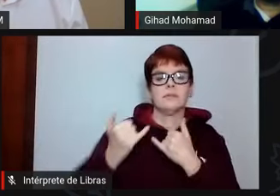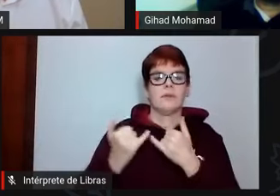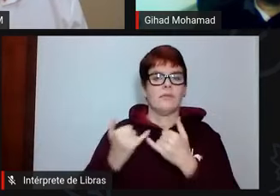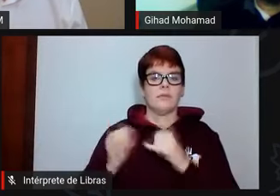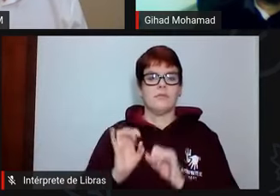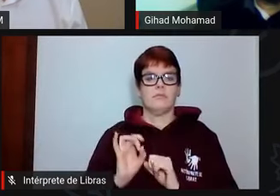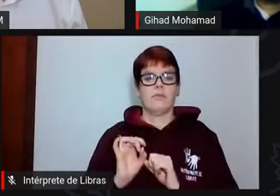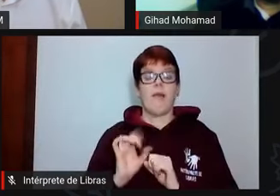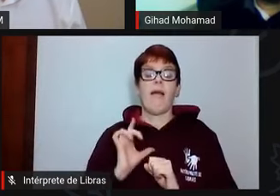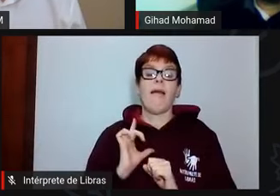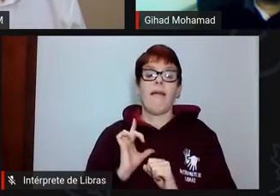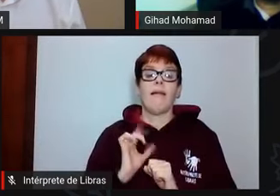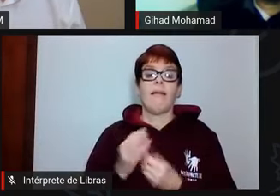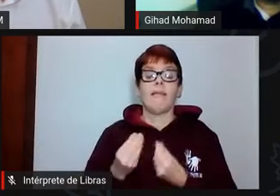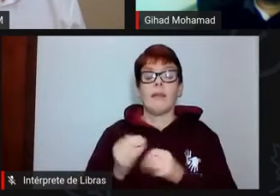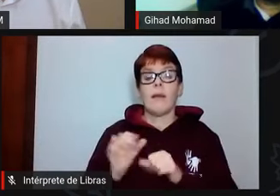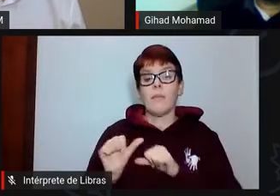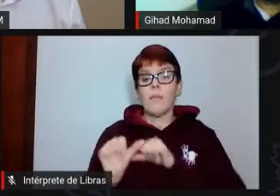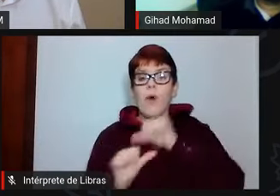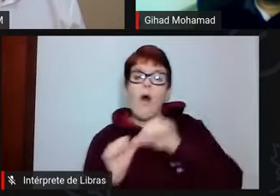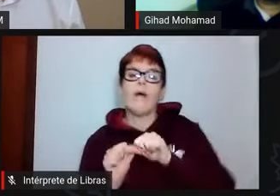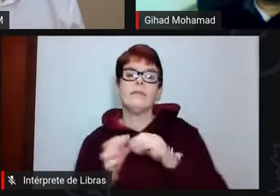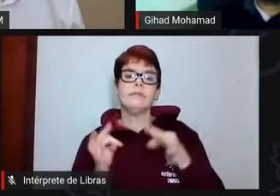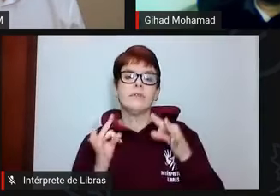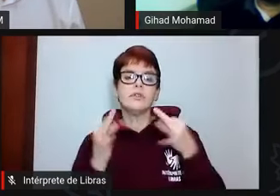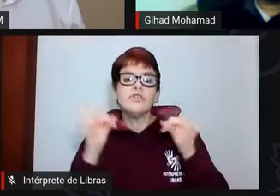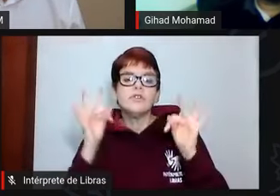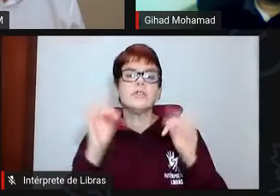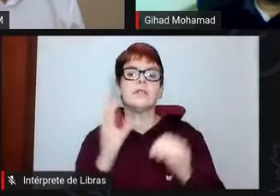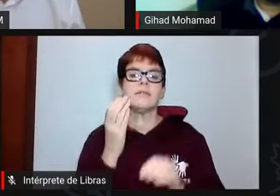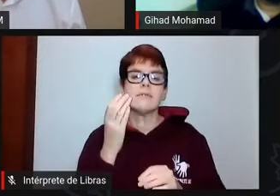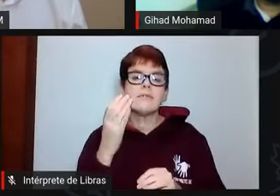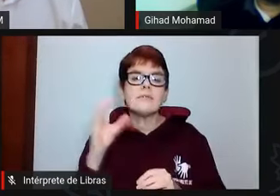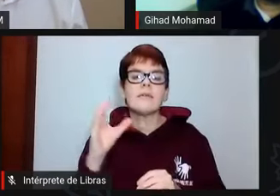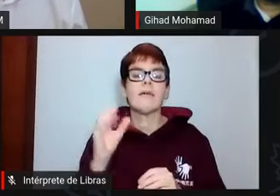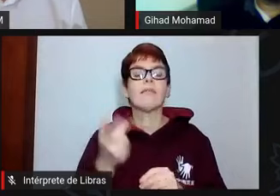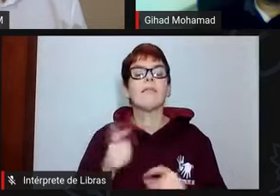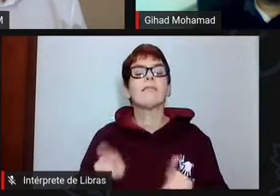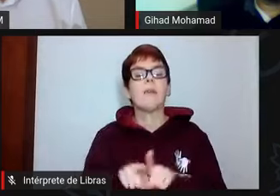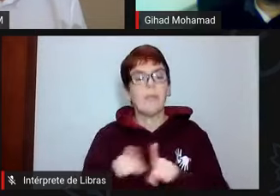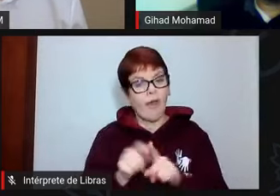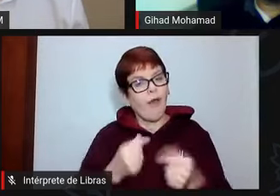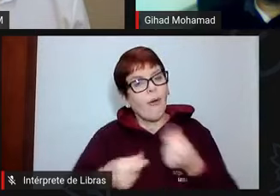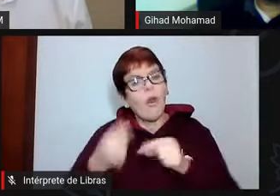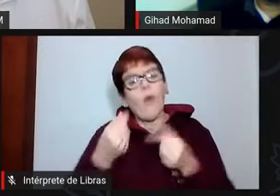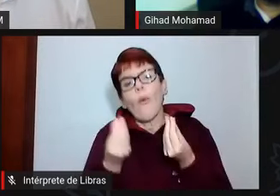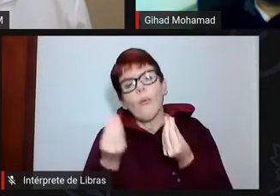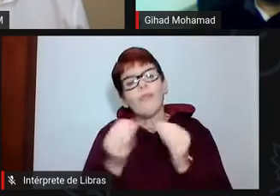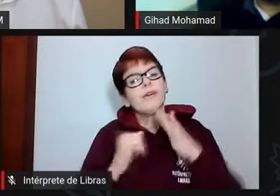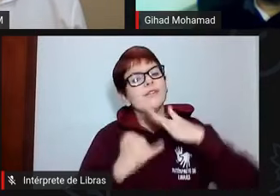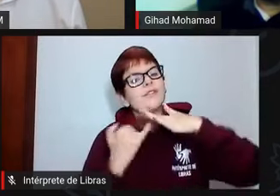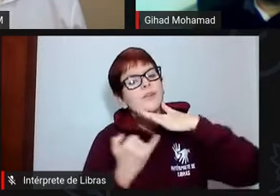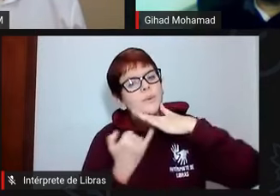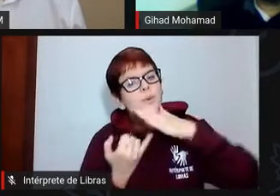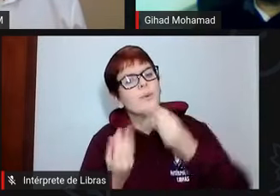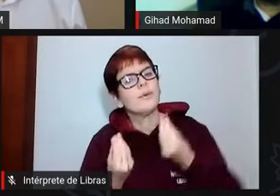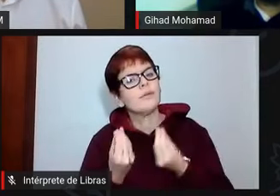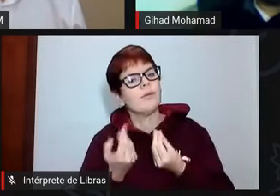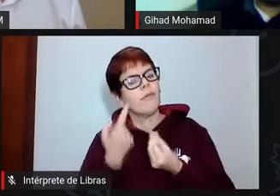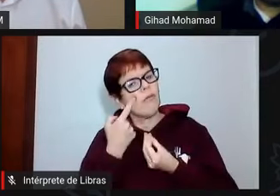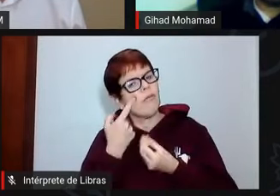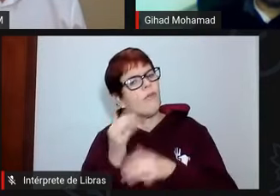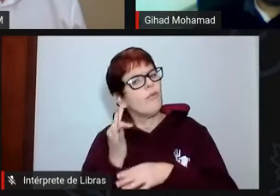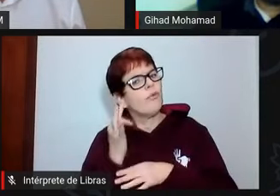Ela transfere tecnologia, ciência e economia. O que vai ser das indústrias? O que vai ser